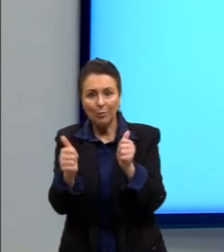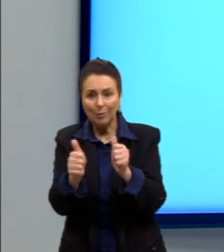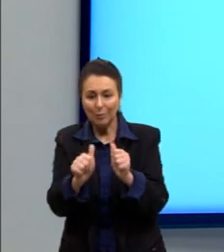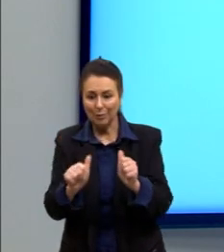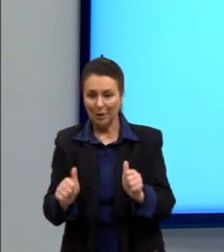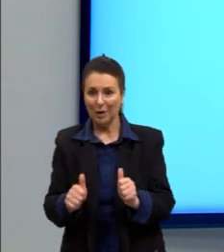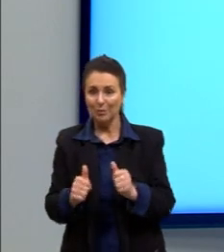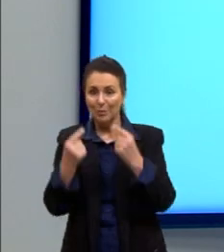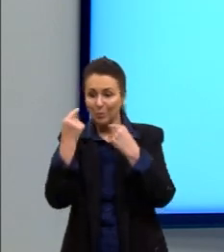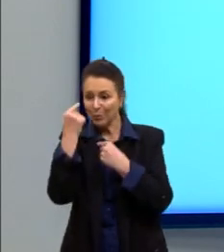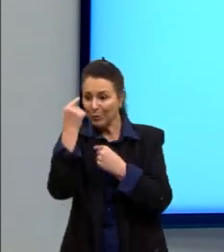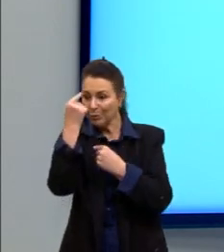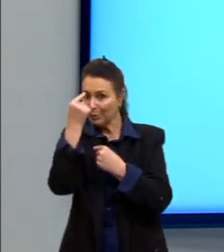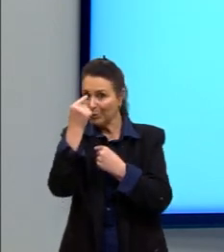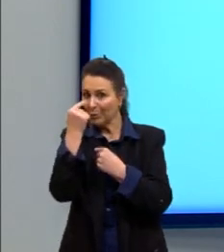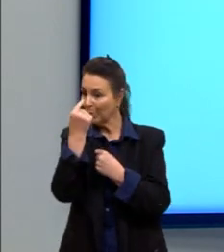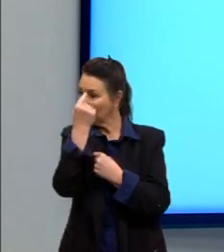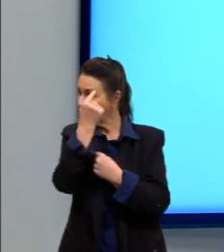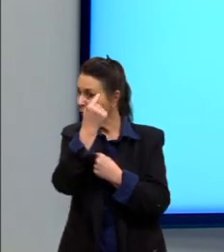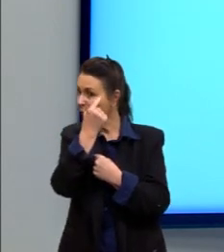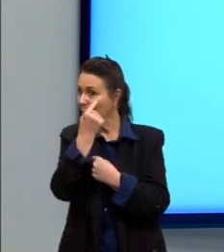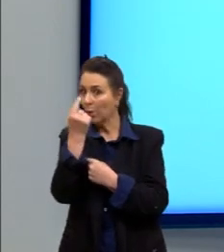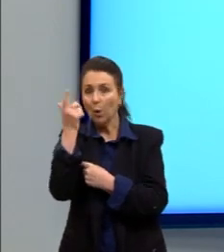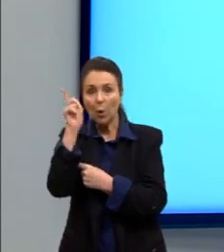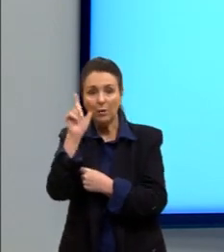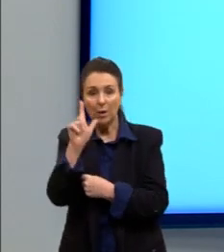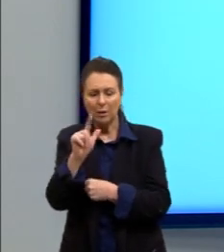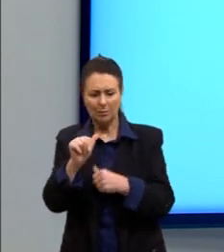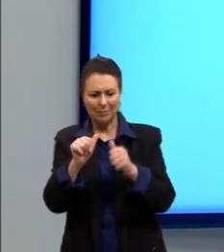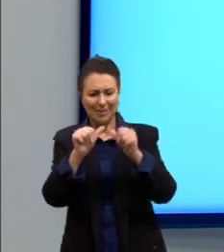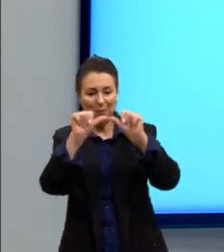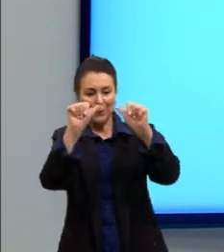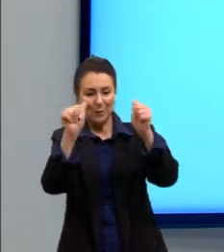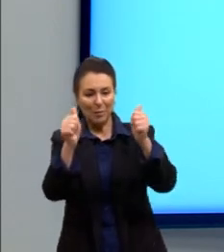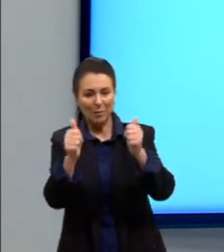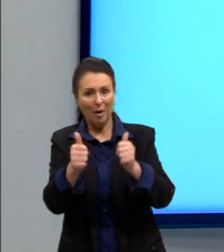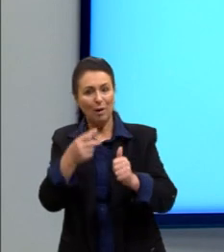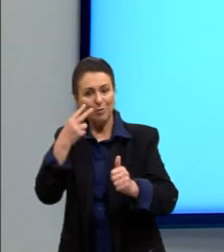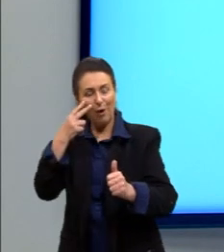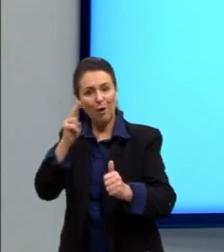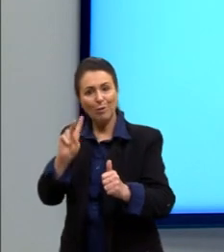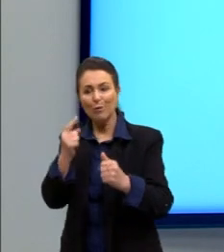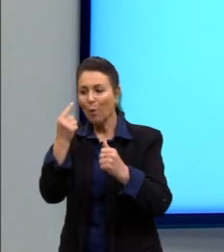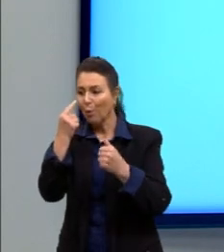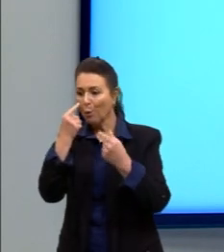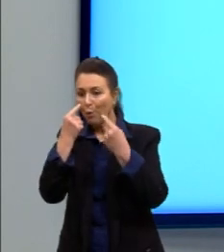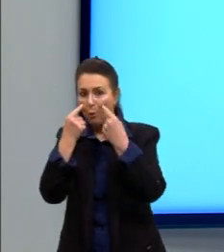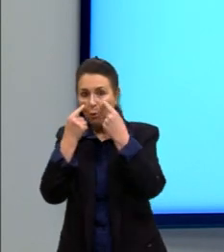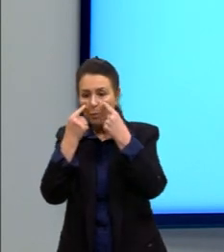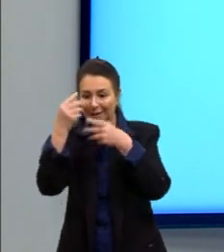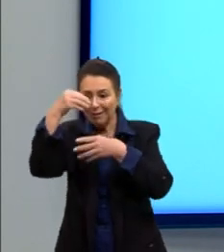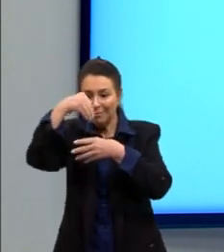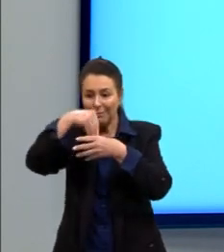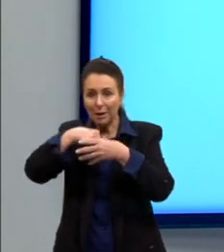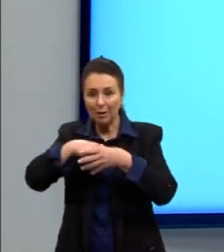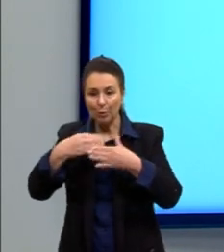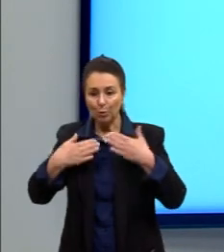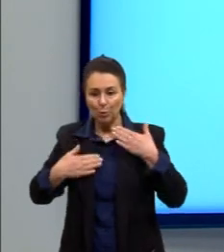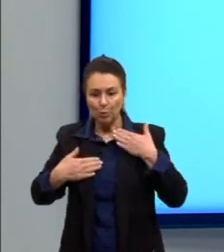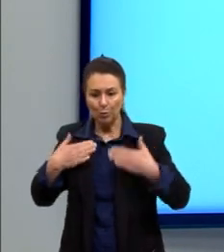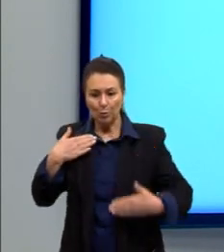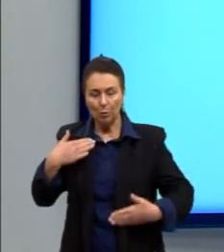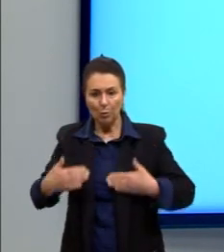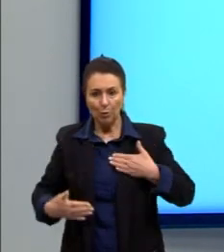dos órgãos. Então, aqui a gente consegue ter uma imagem que hoje em dia, digamos que com outras tecnologias a gente consegue,